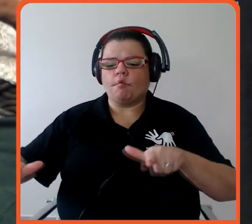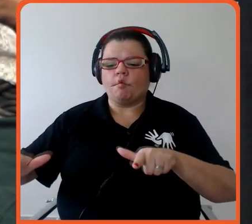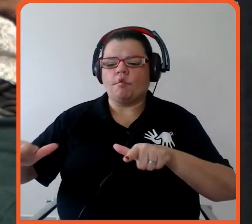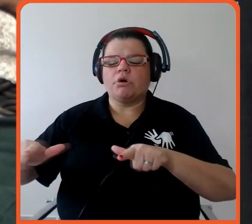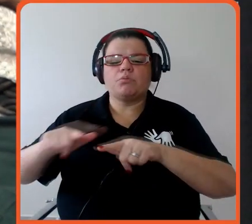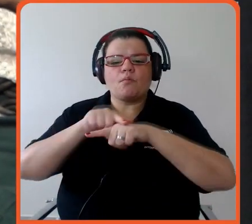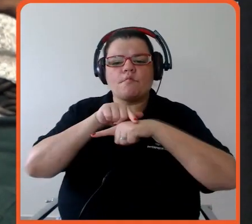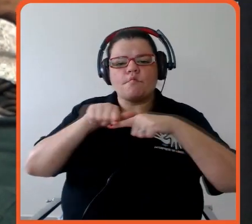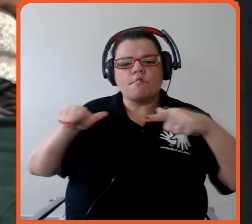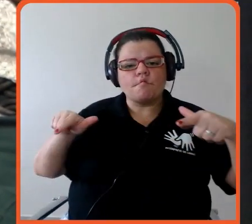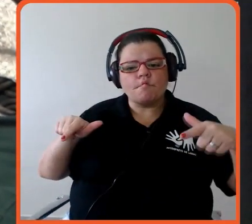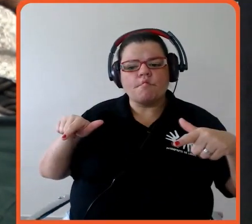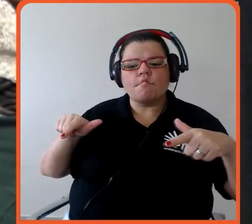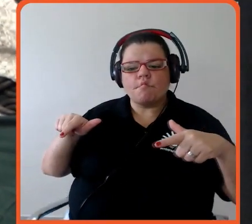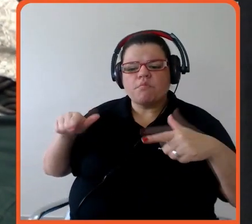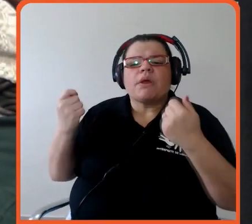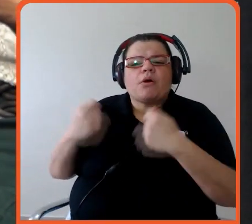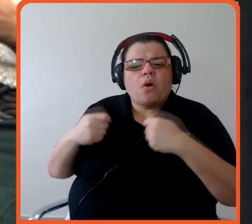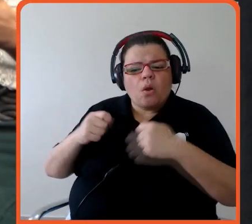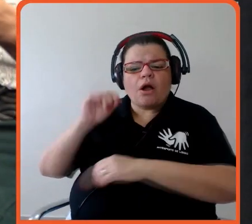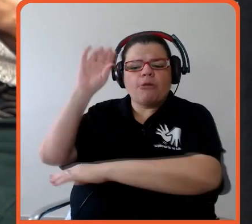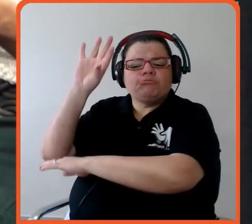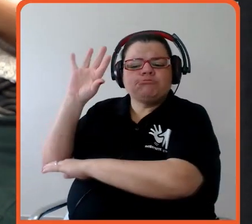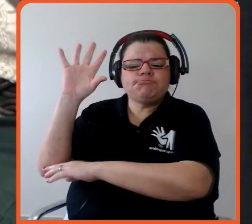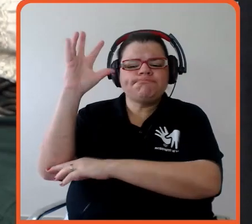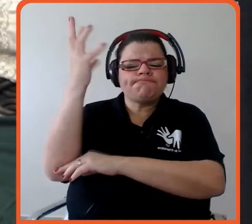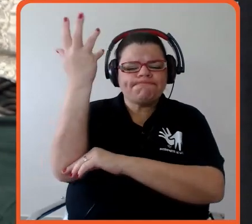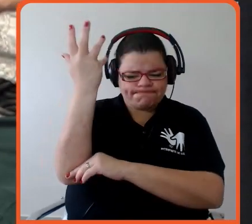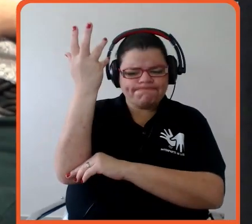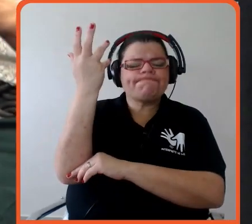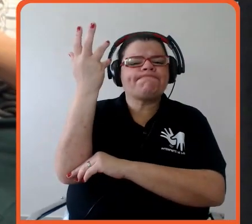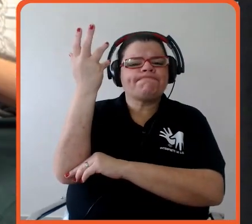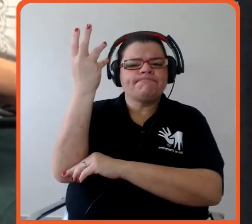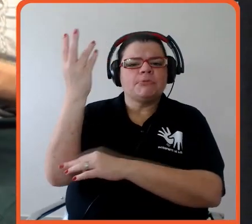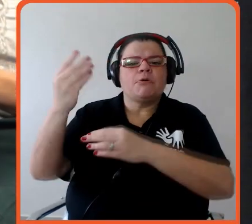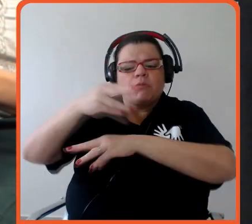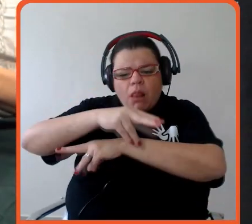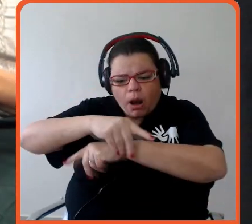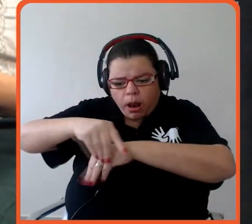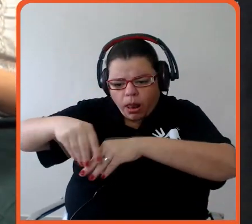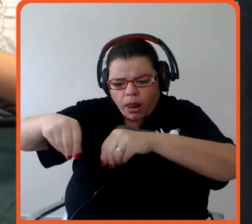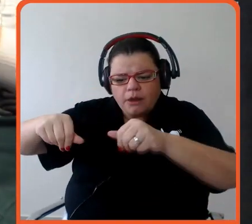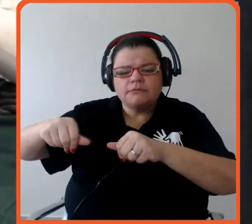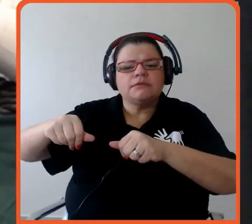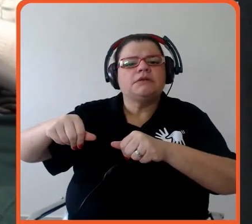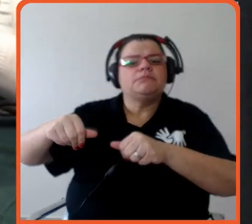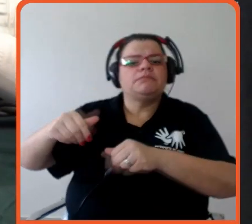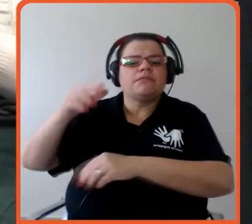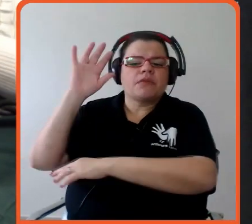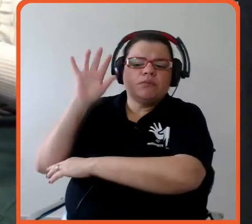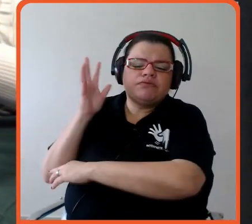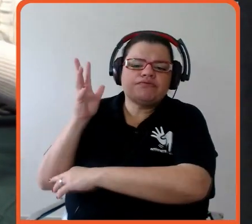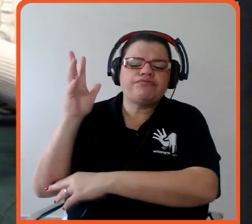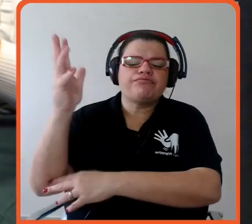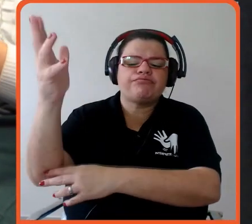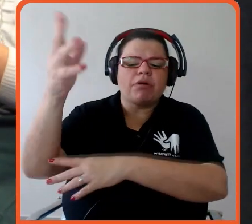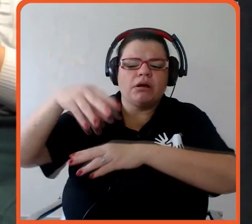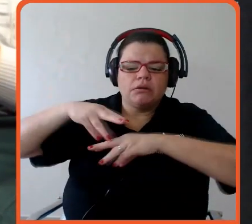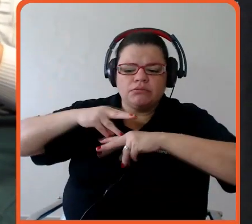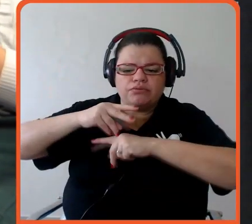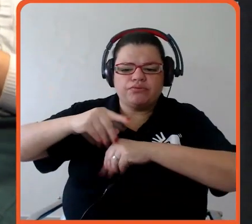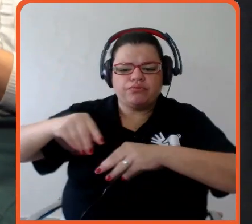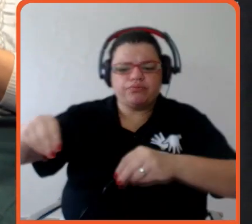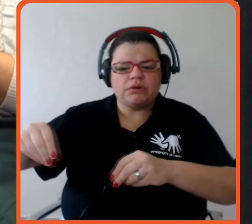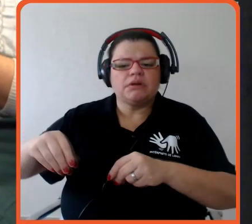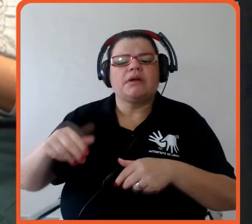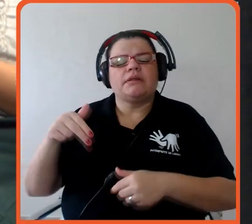50% da área em mata nativa, então, né, refazer essa área e os outros 50% a gente